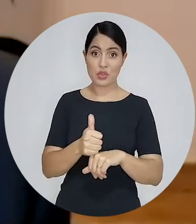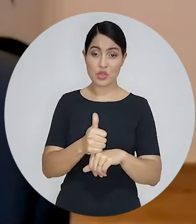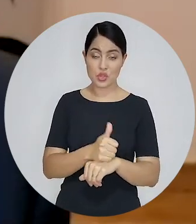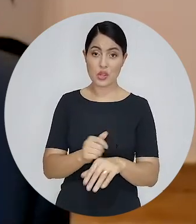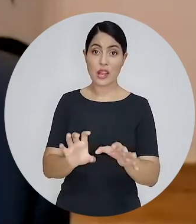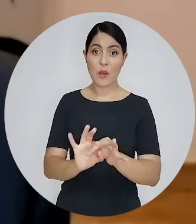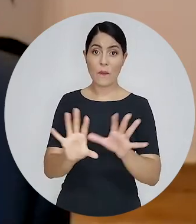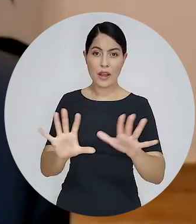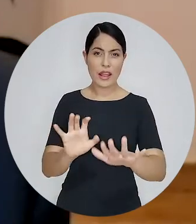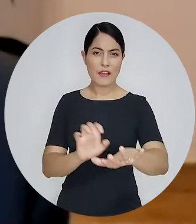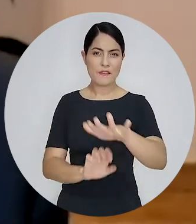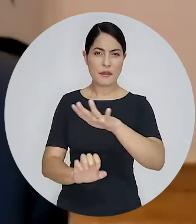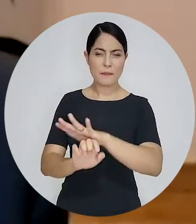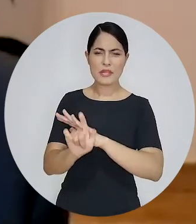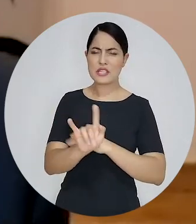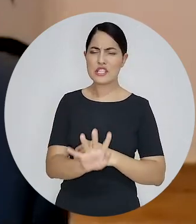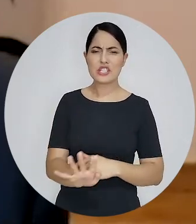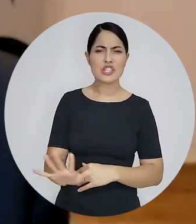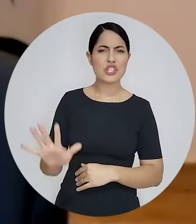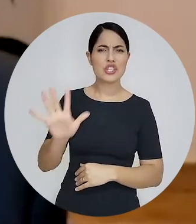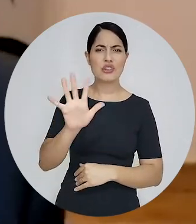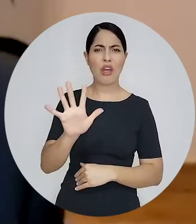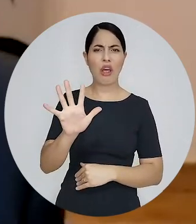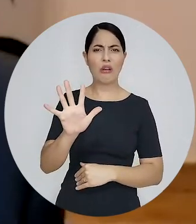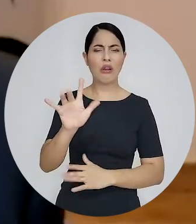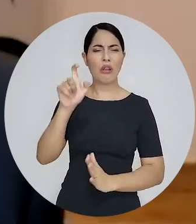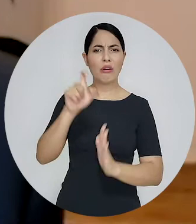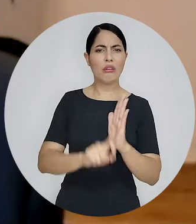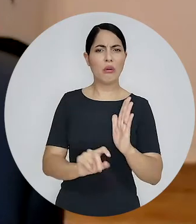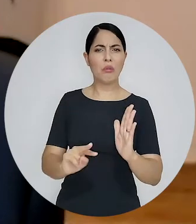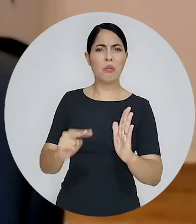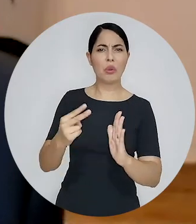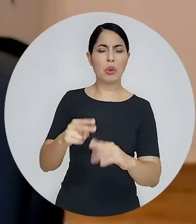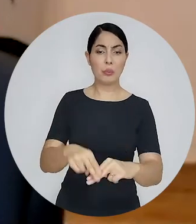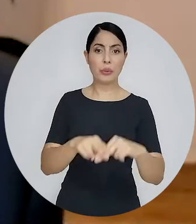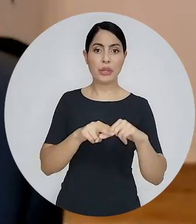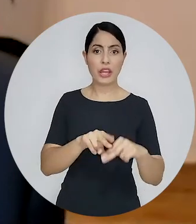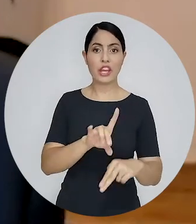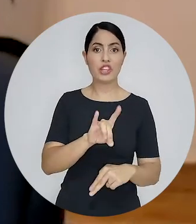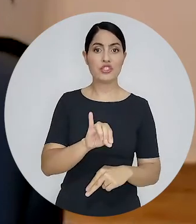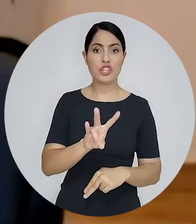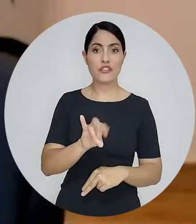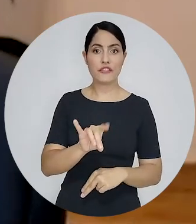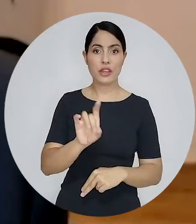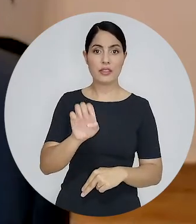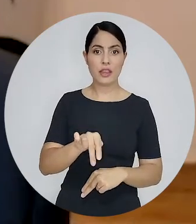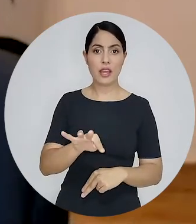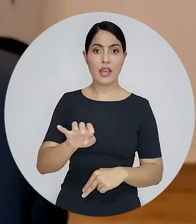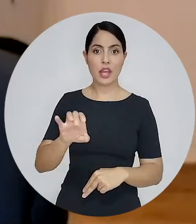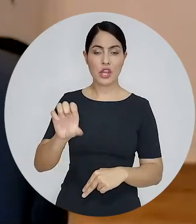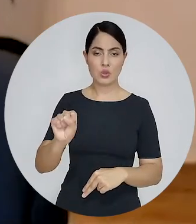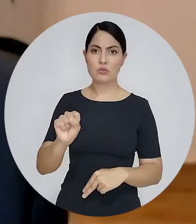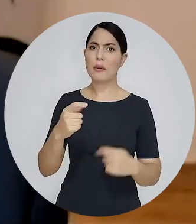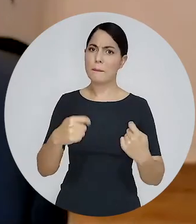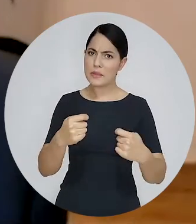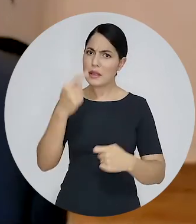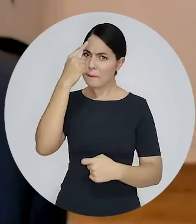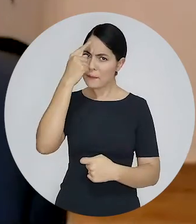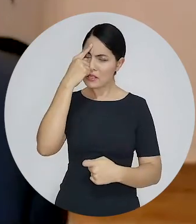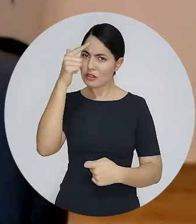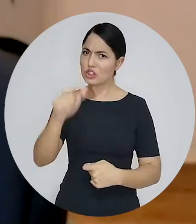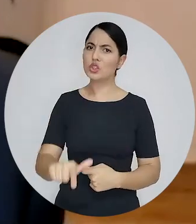profissionais liberais em geral. A tributação dos dividendos na nossa opinião deve ser